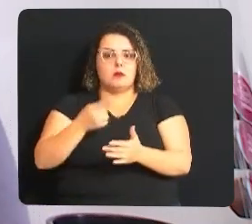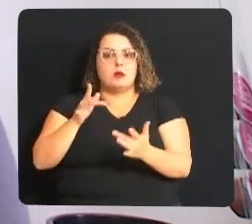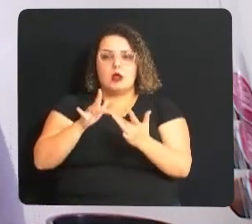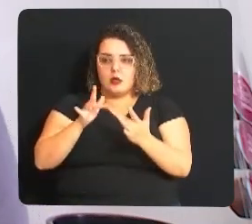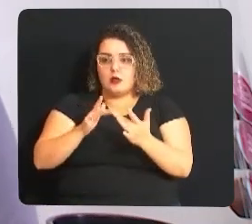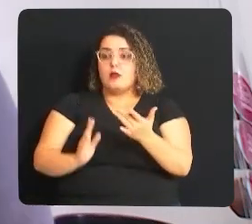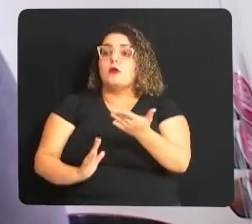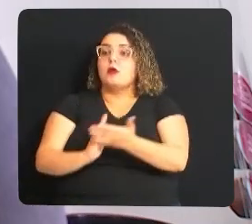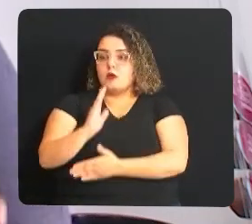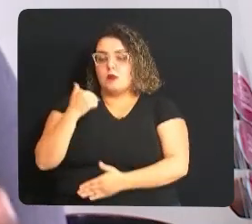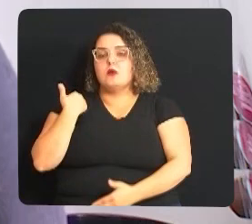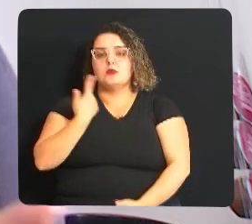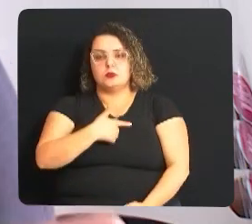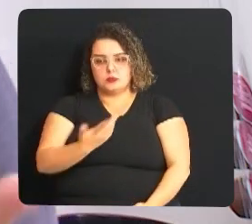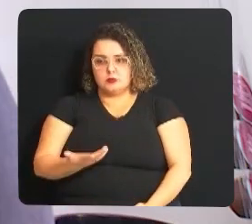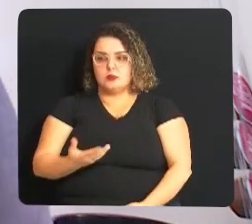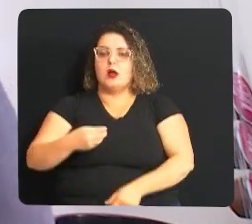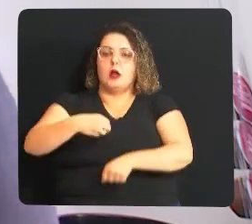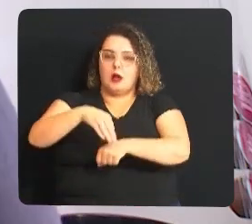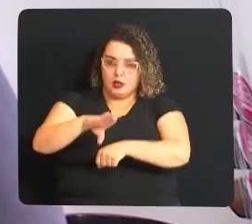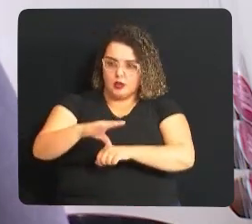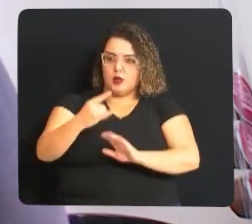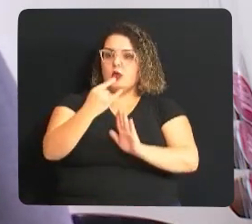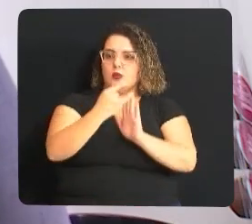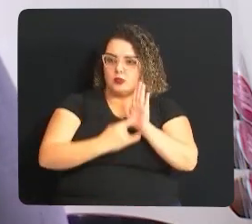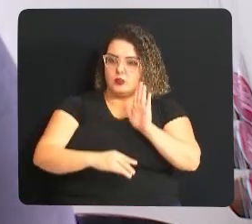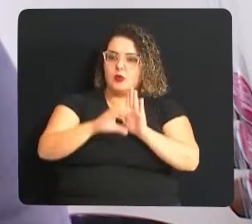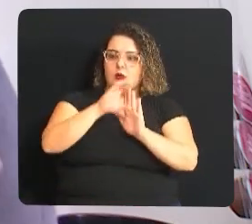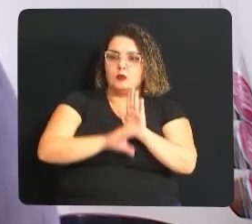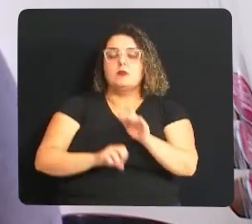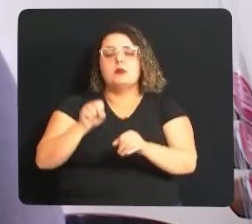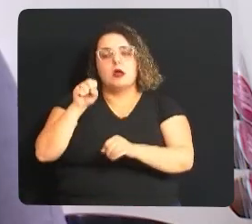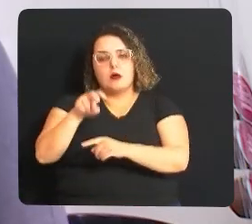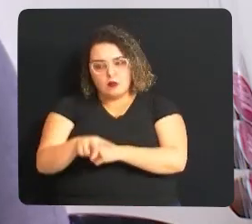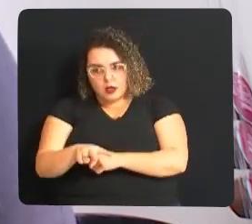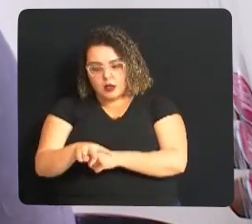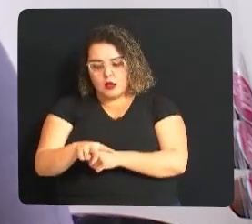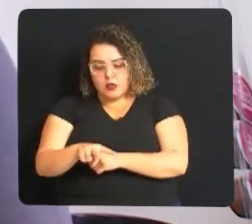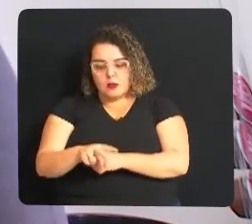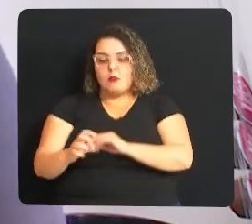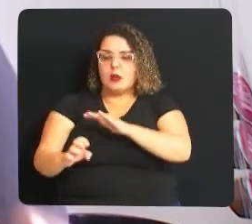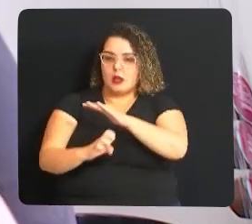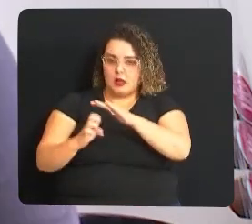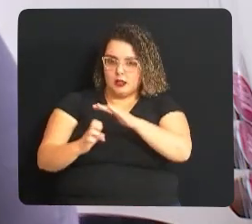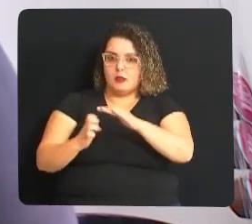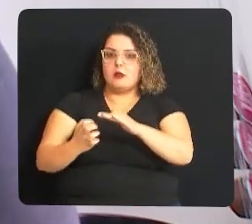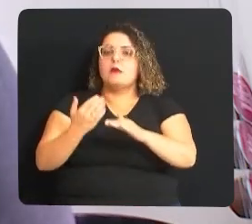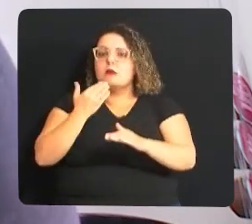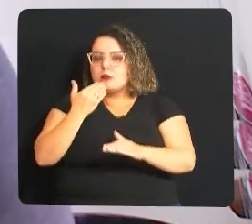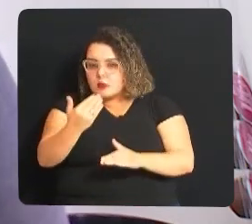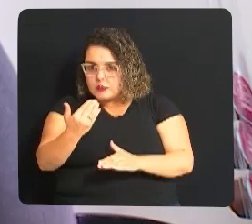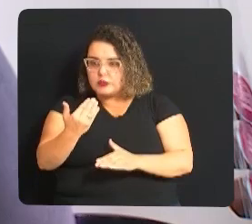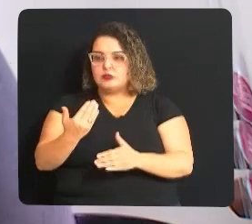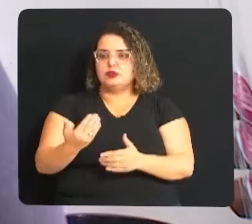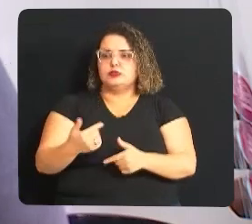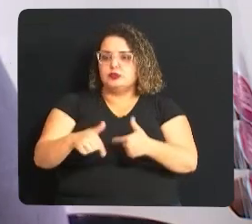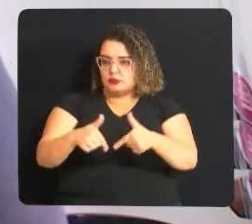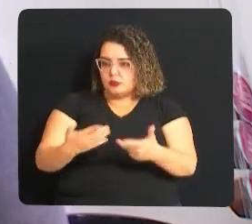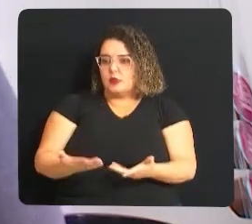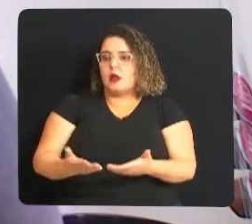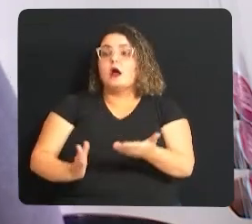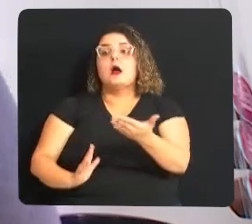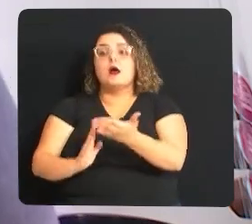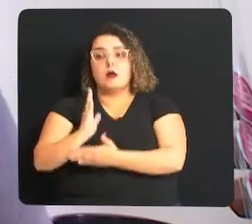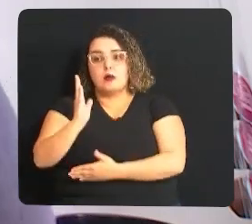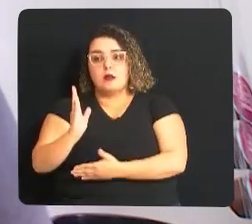aprovado conosco, encaminhamos os currículos aprovados para a vaga, para a empresa contratante, ela aprovando,